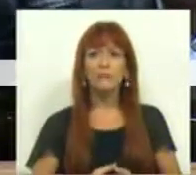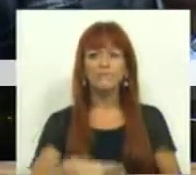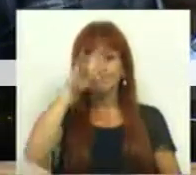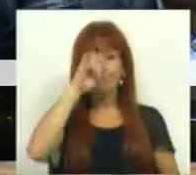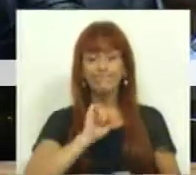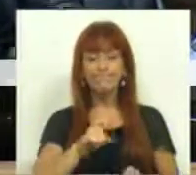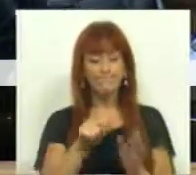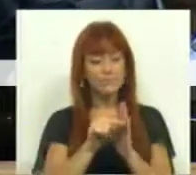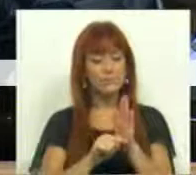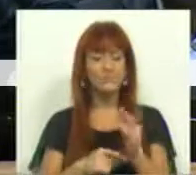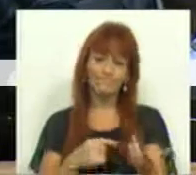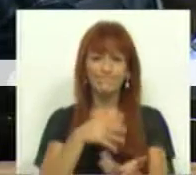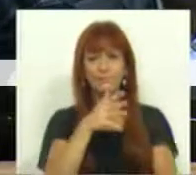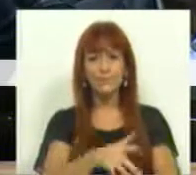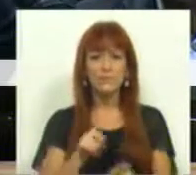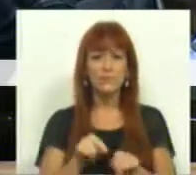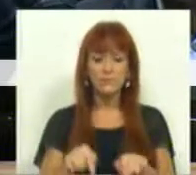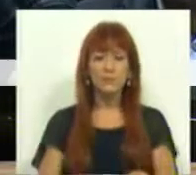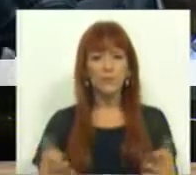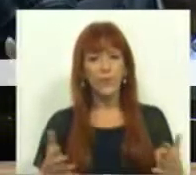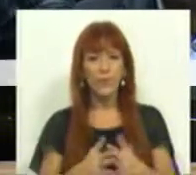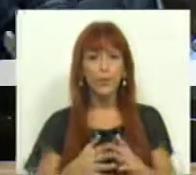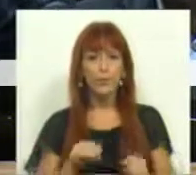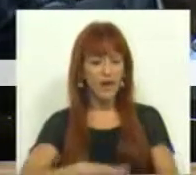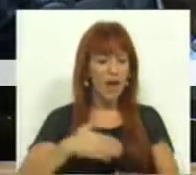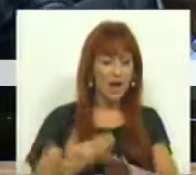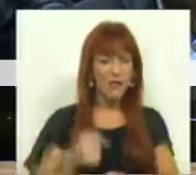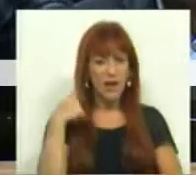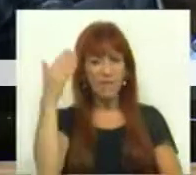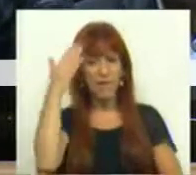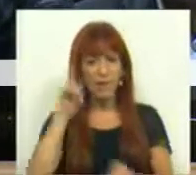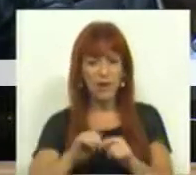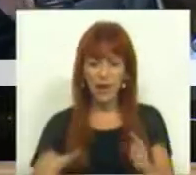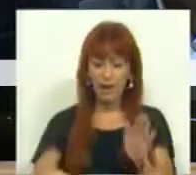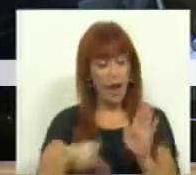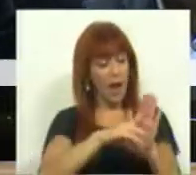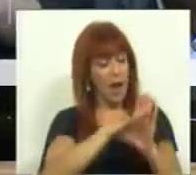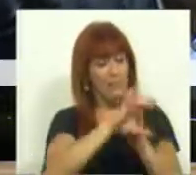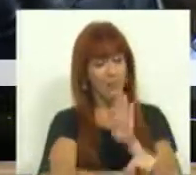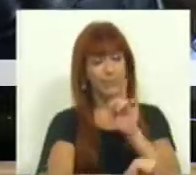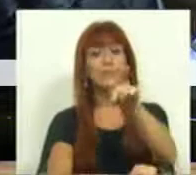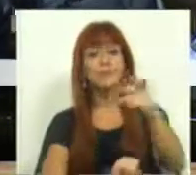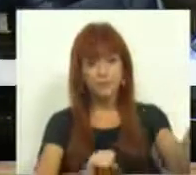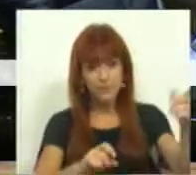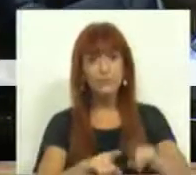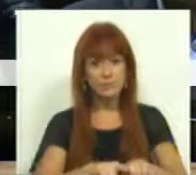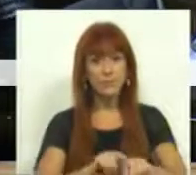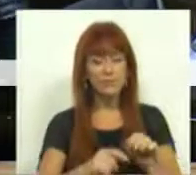Invoca-se o memorando para este reforço previsto na proposta de lei do